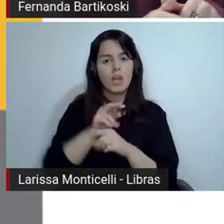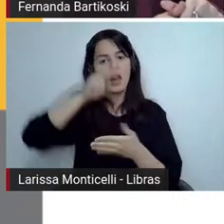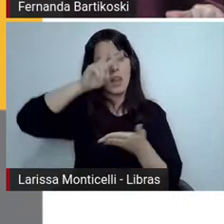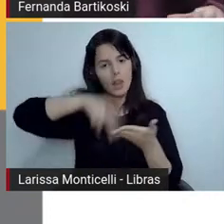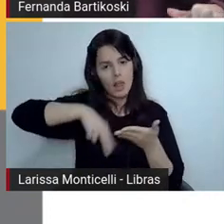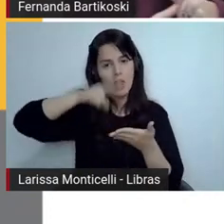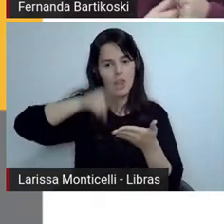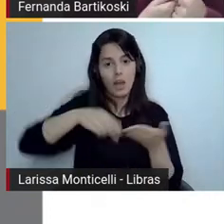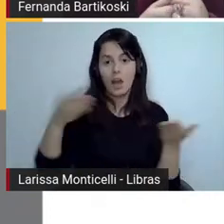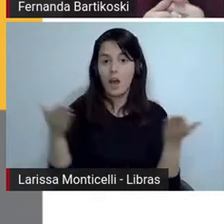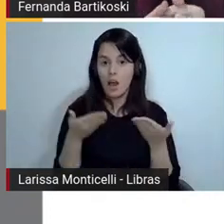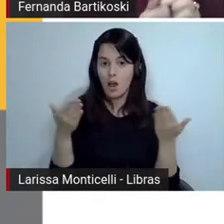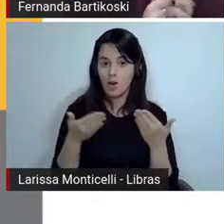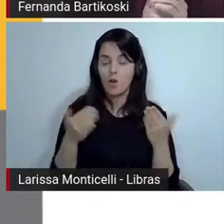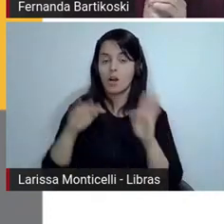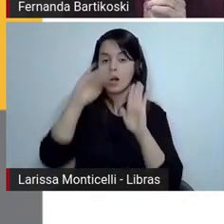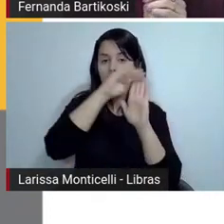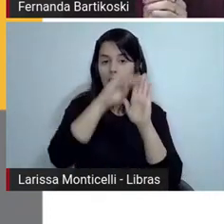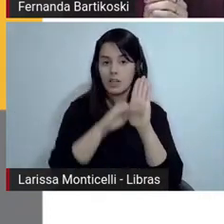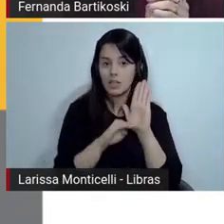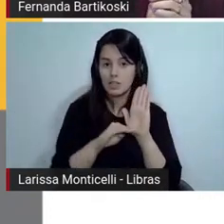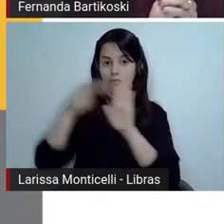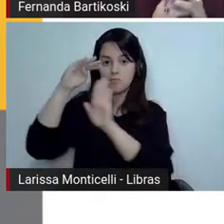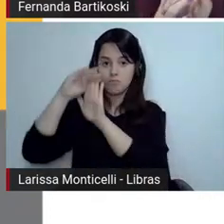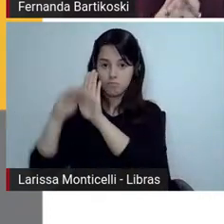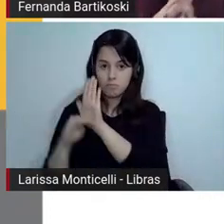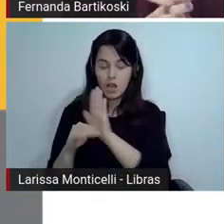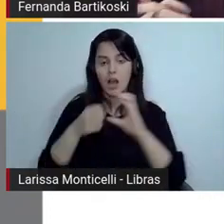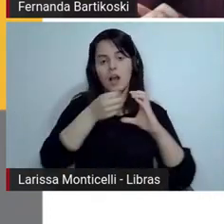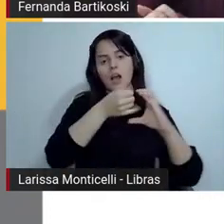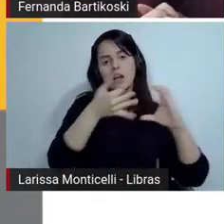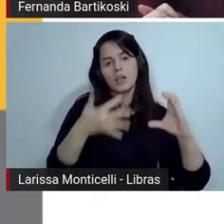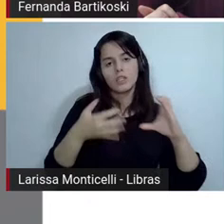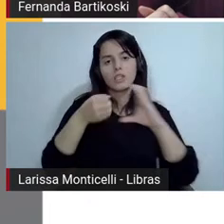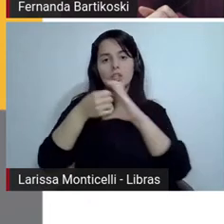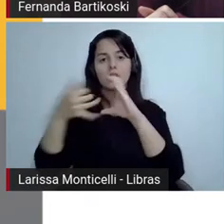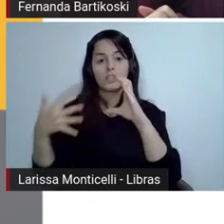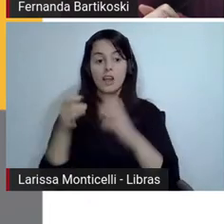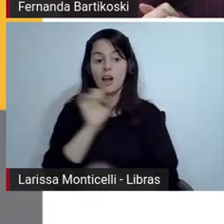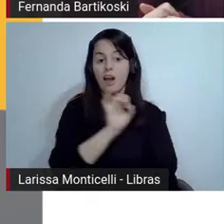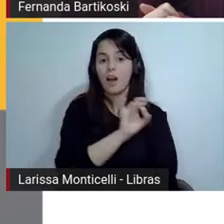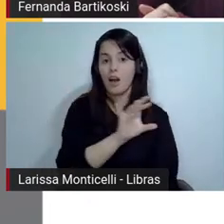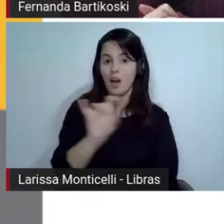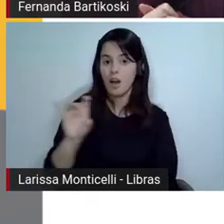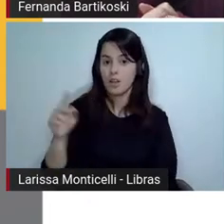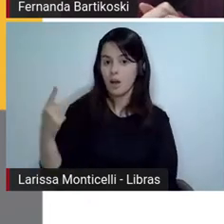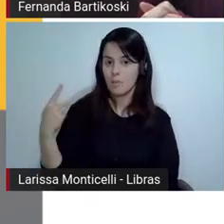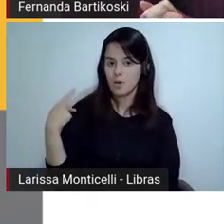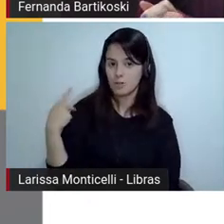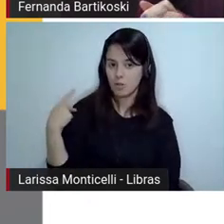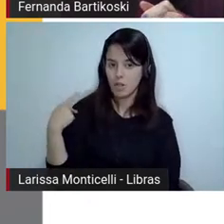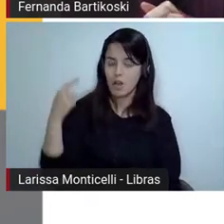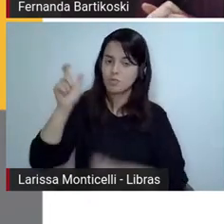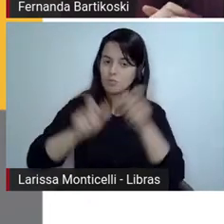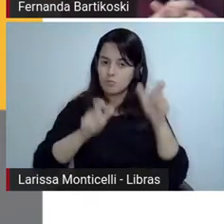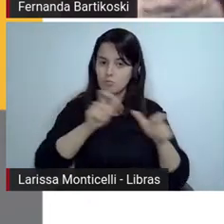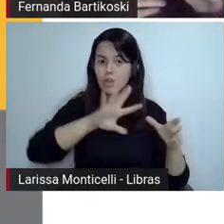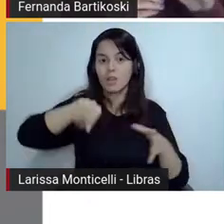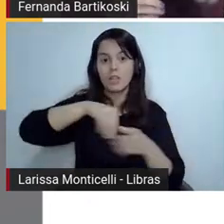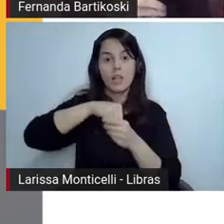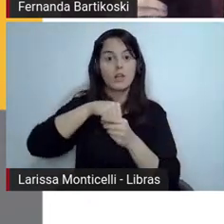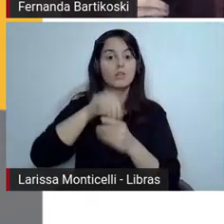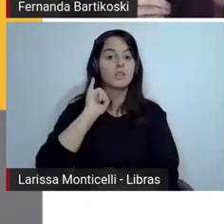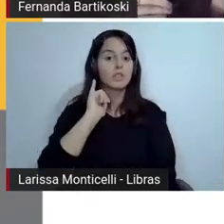listar as características de cada personagem da narrativa busque no texto informações para completar o esquema abaixo